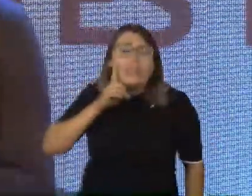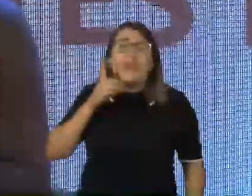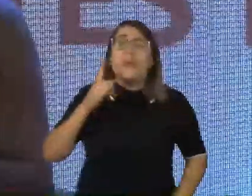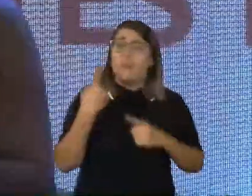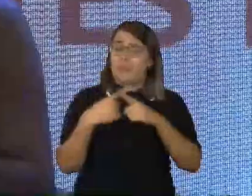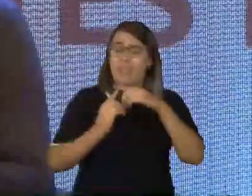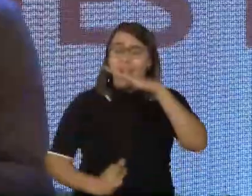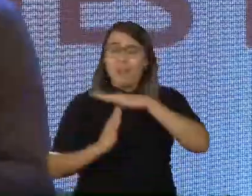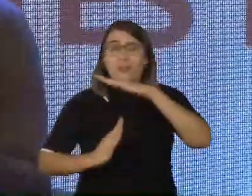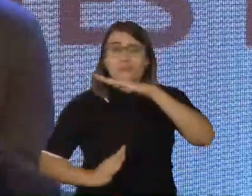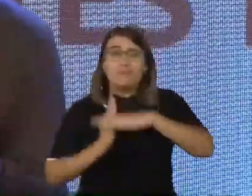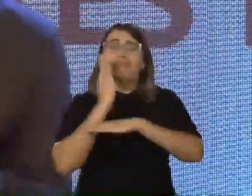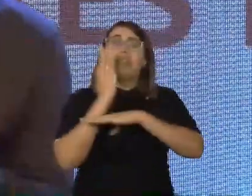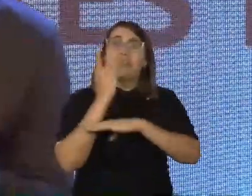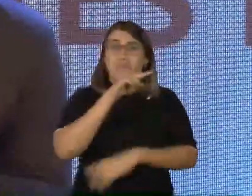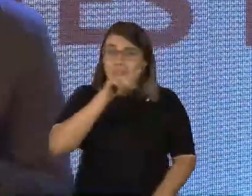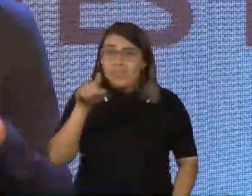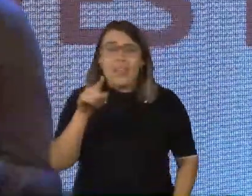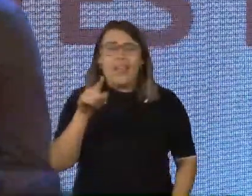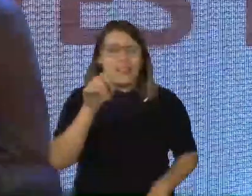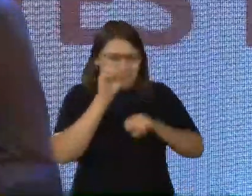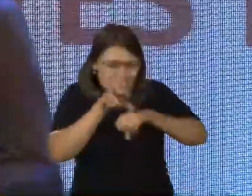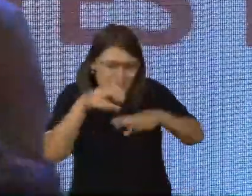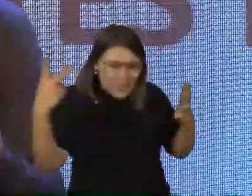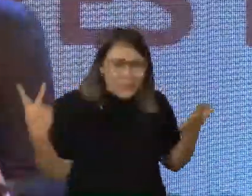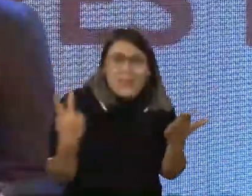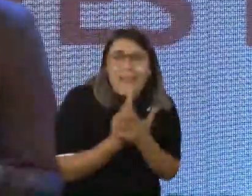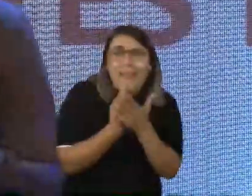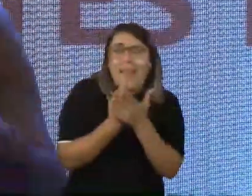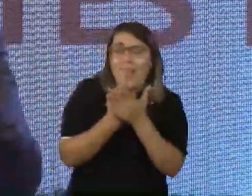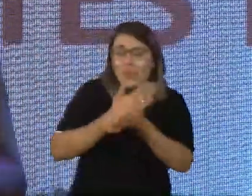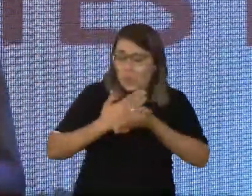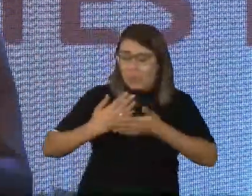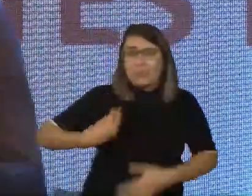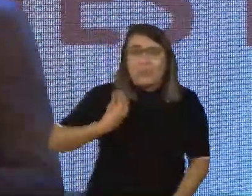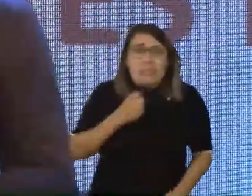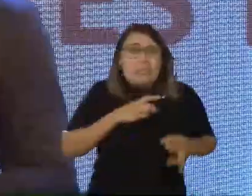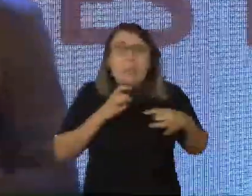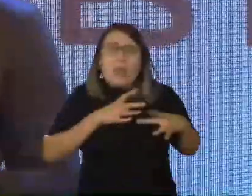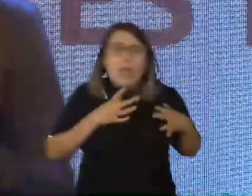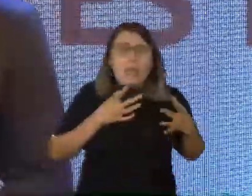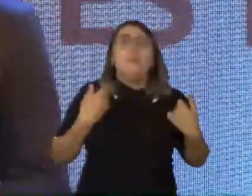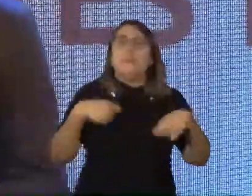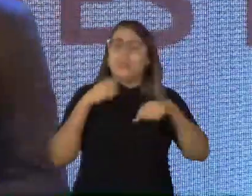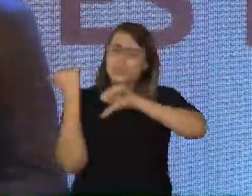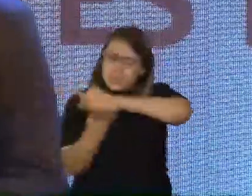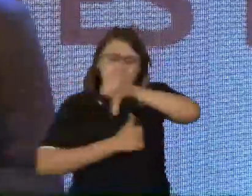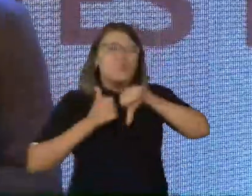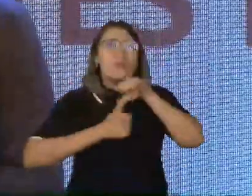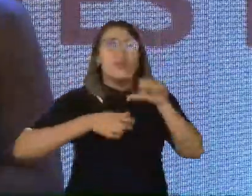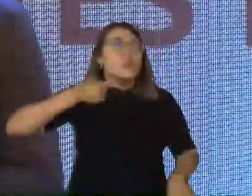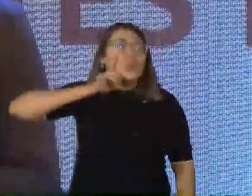desafio, você que foi ensinado de forma errada, desde o início da sua vida, a temer a diferença, precisa todos os dias